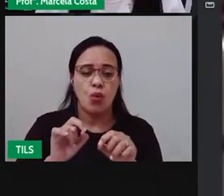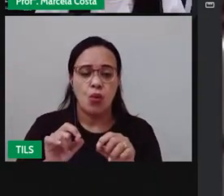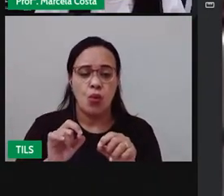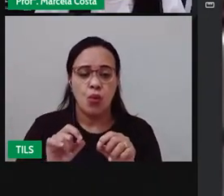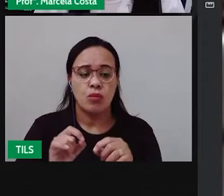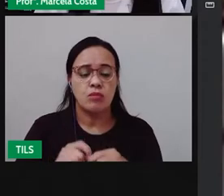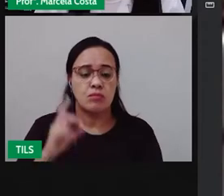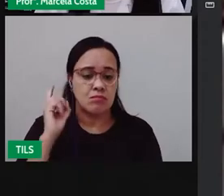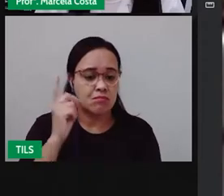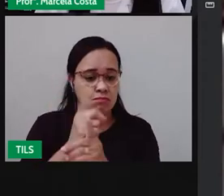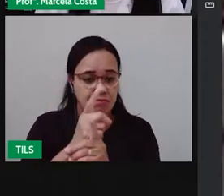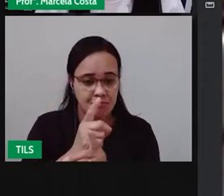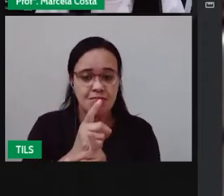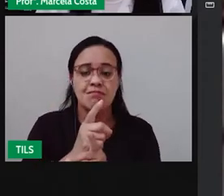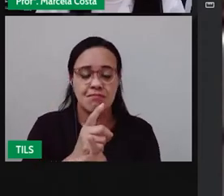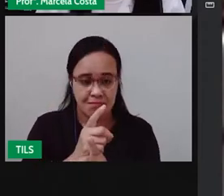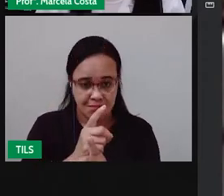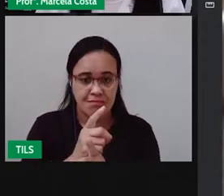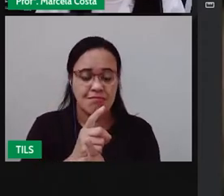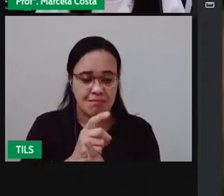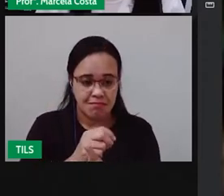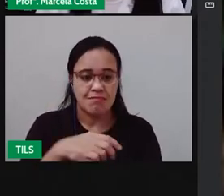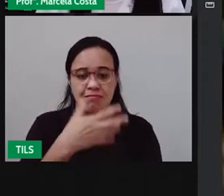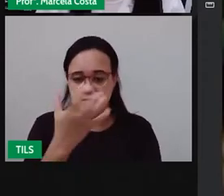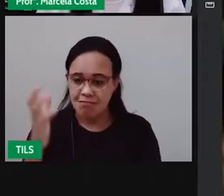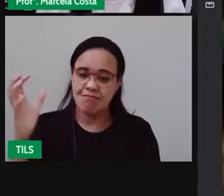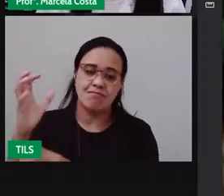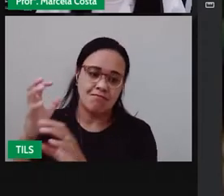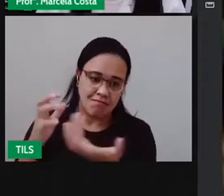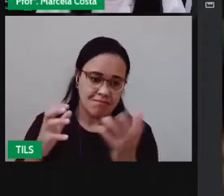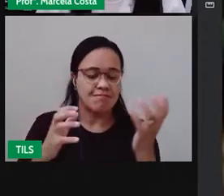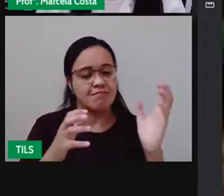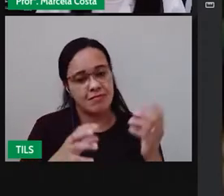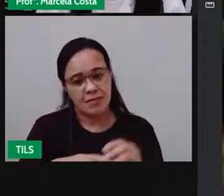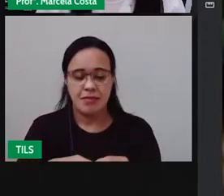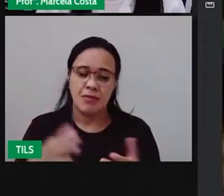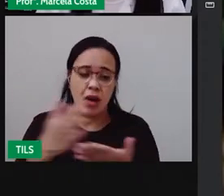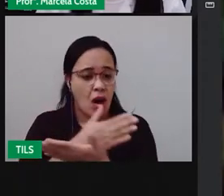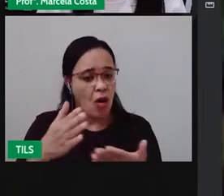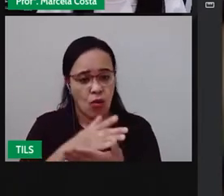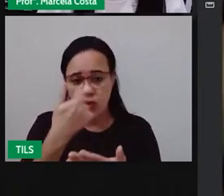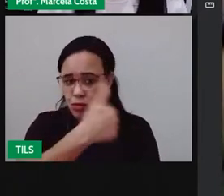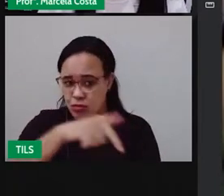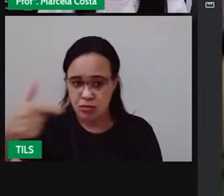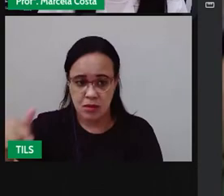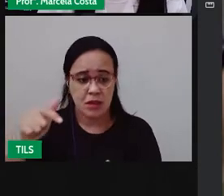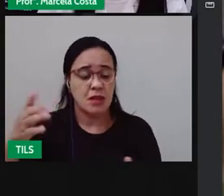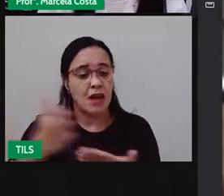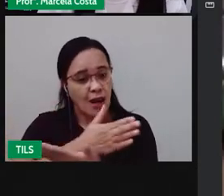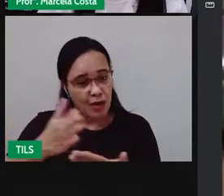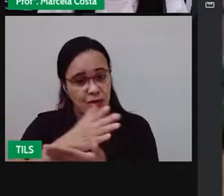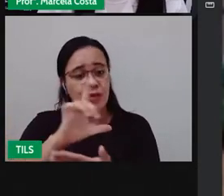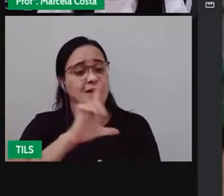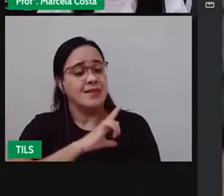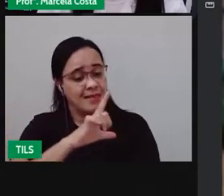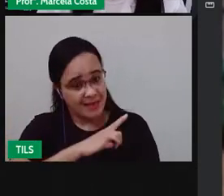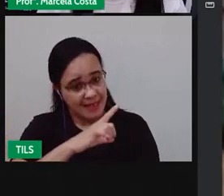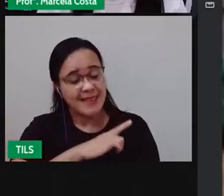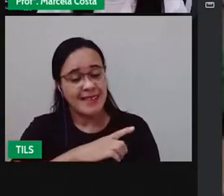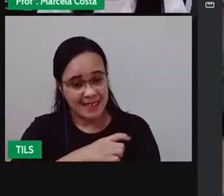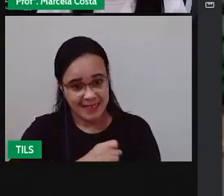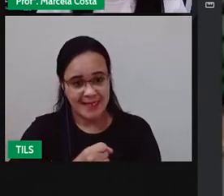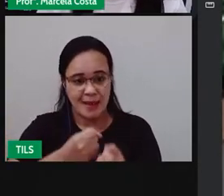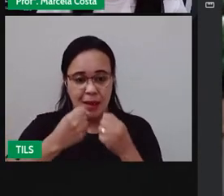descobertas sem nenhuma vegetação e outras com árvores com gramíneas.